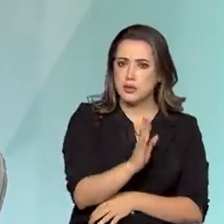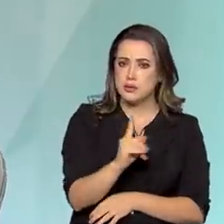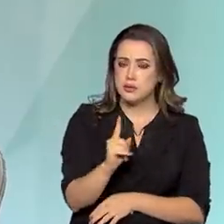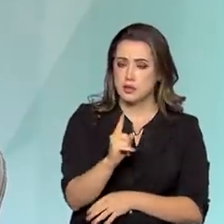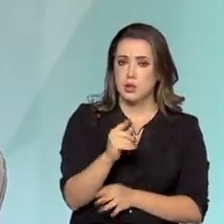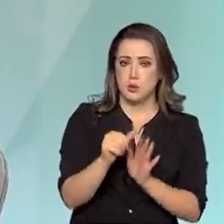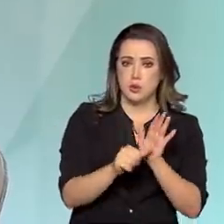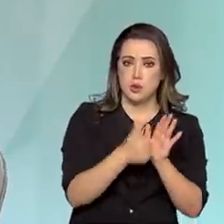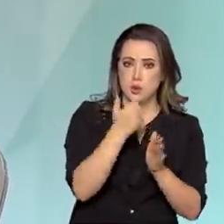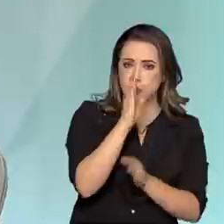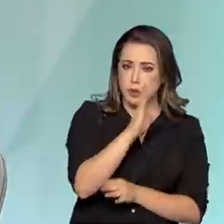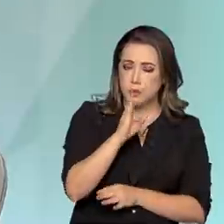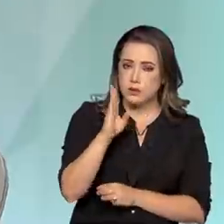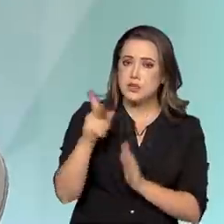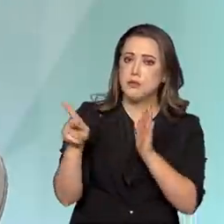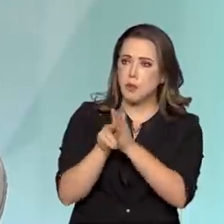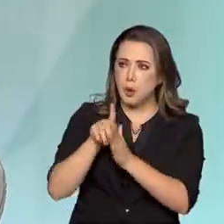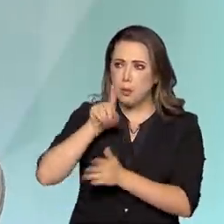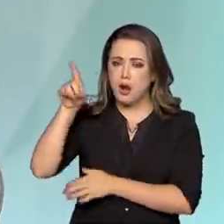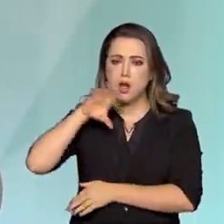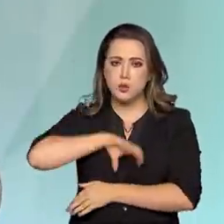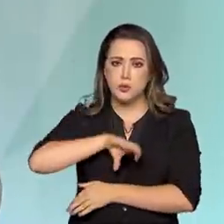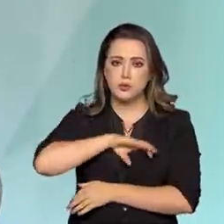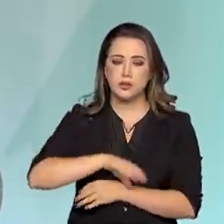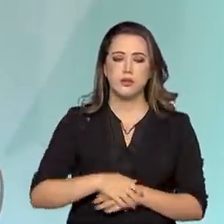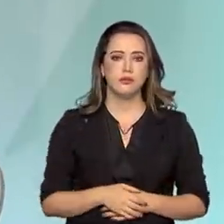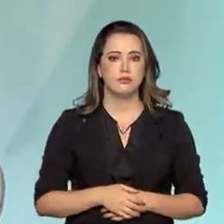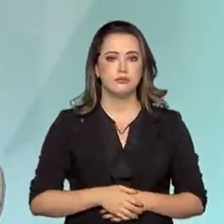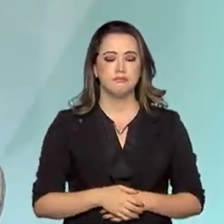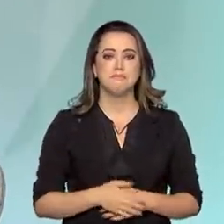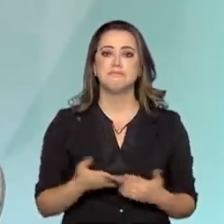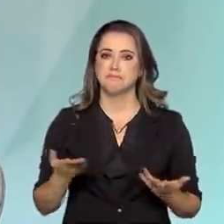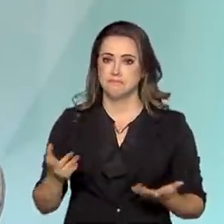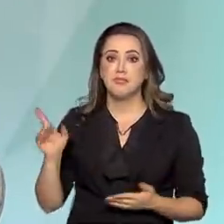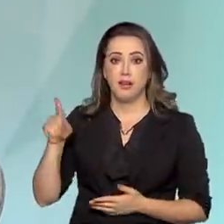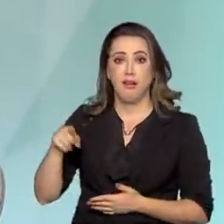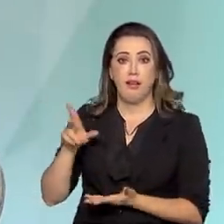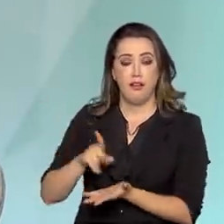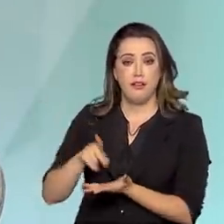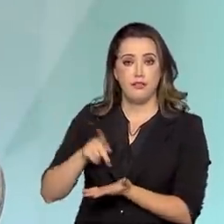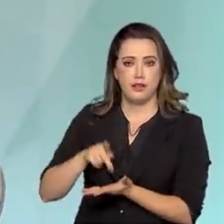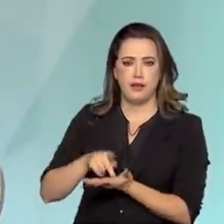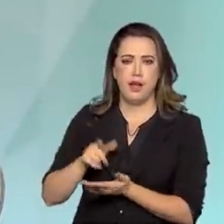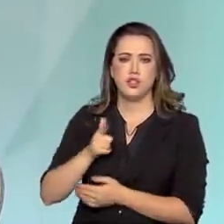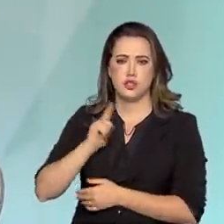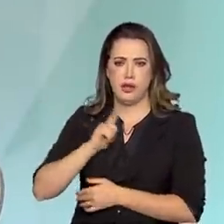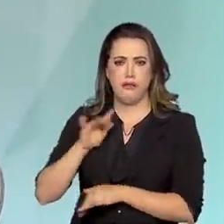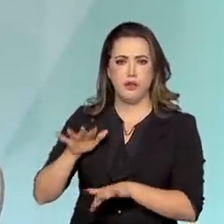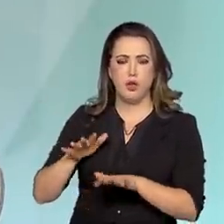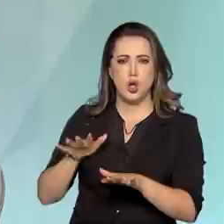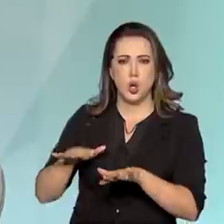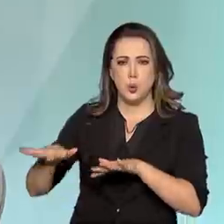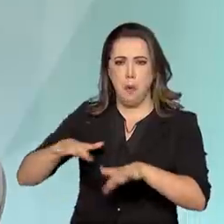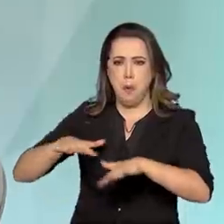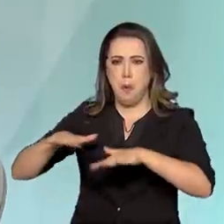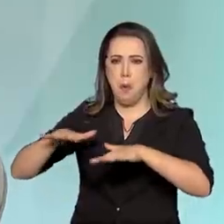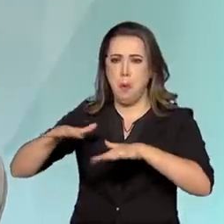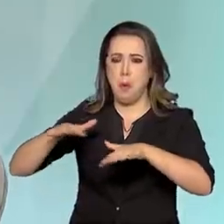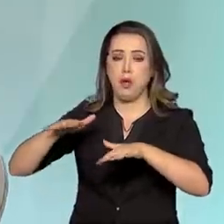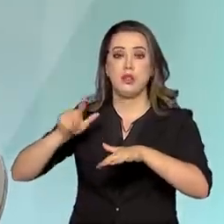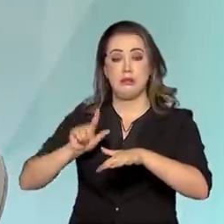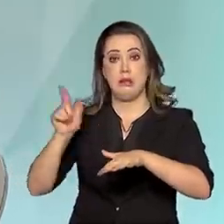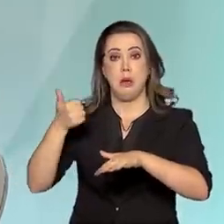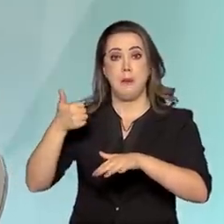biblioteca, essa nossa, ela foi trazida de Portugal, ela foi reconstruída depois daquele terremoto, né, de 1755. Existia já uma